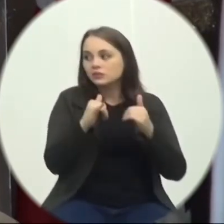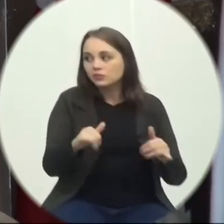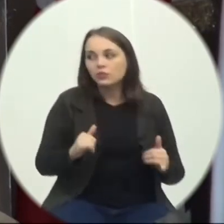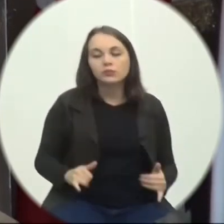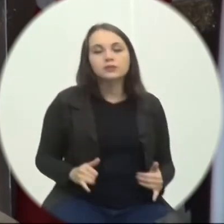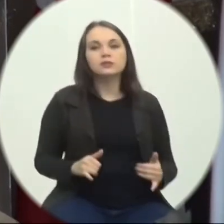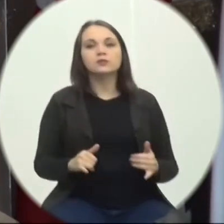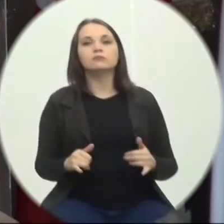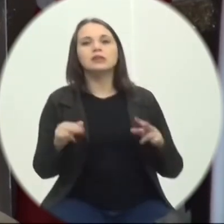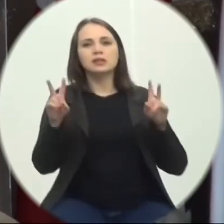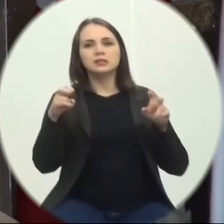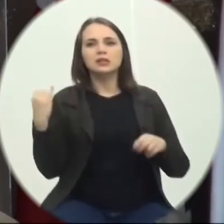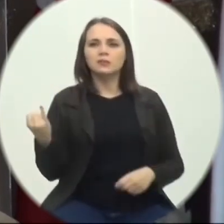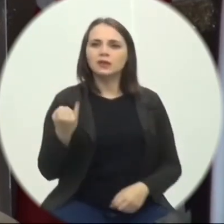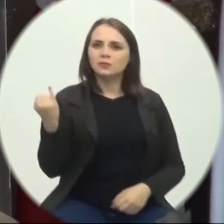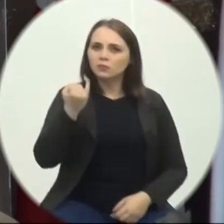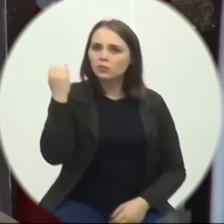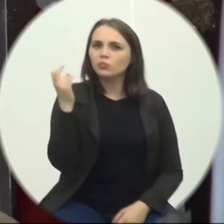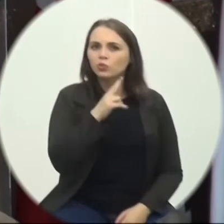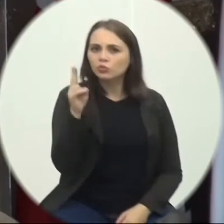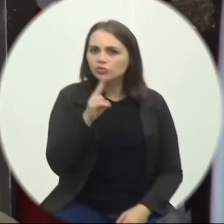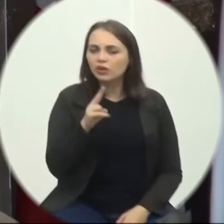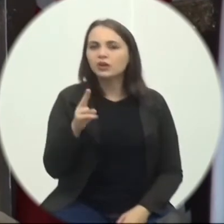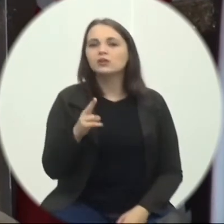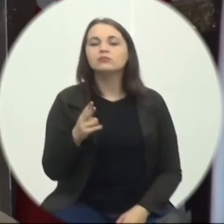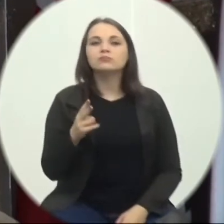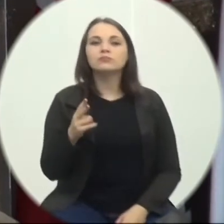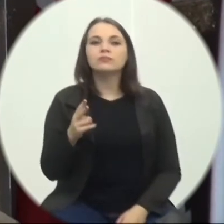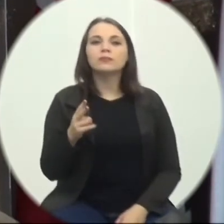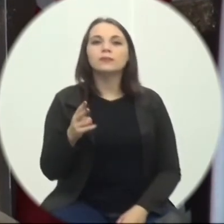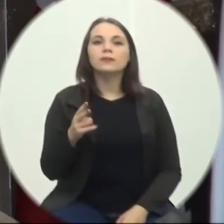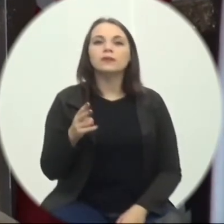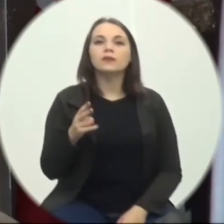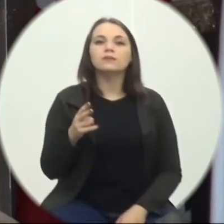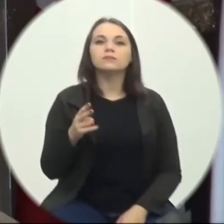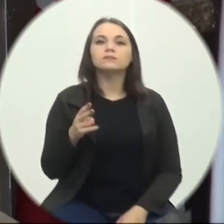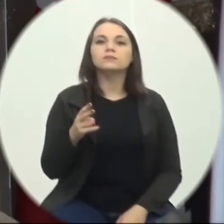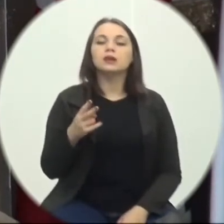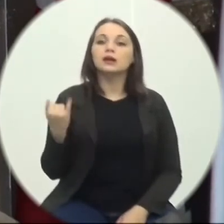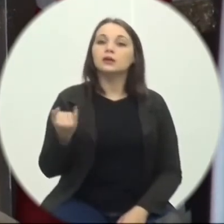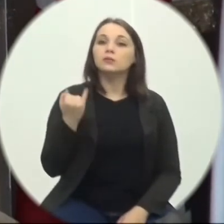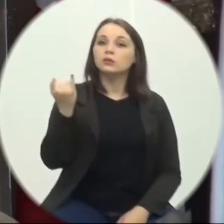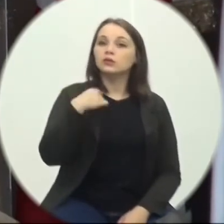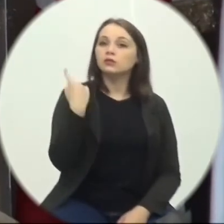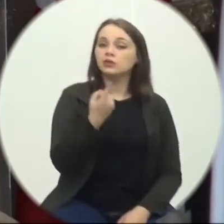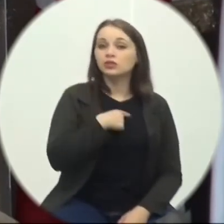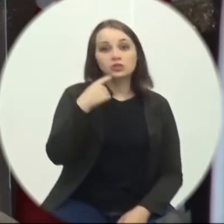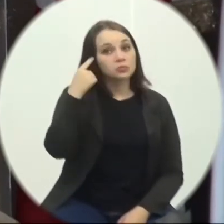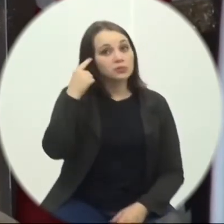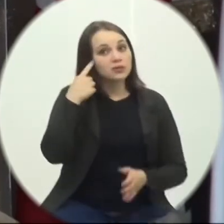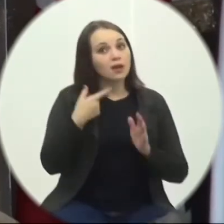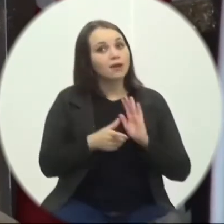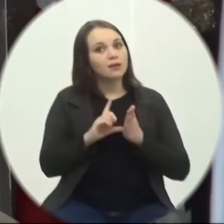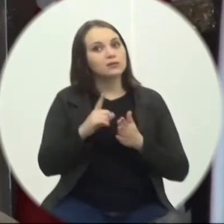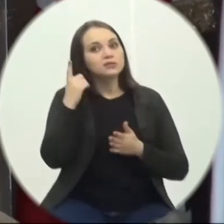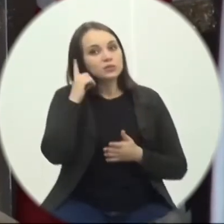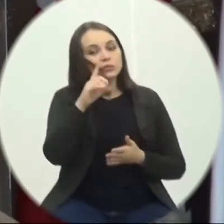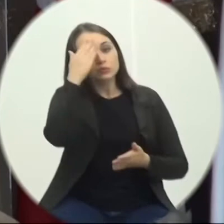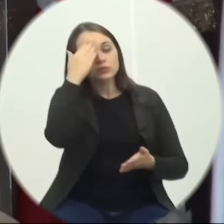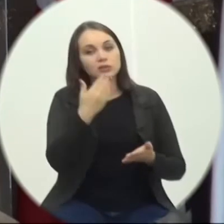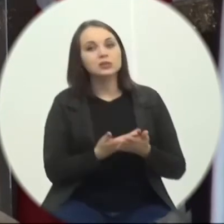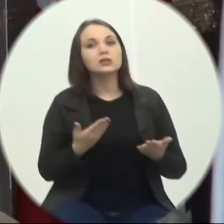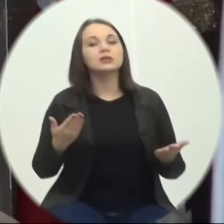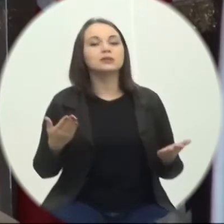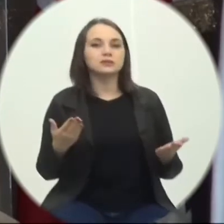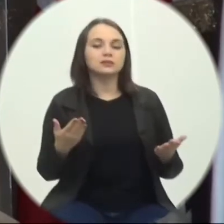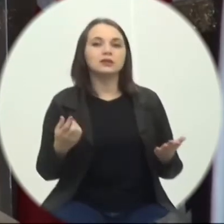assunto Que é tão urgente E tão sensível A todos nós É importante A gente ter Essa previsibilidade E garantir Essa